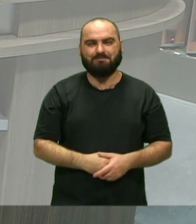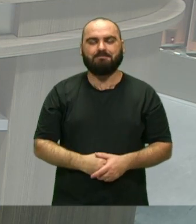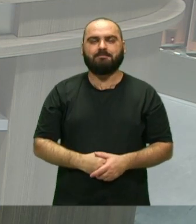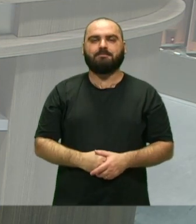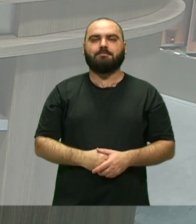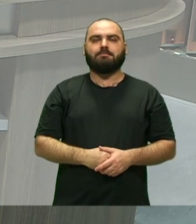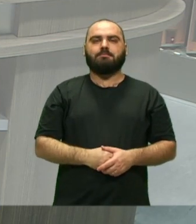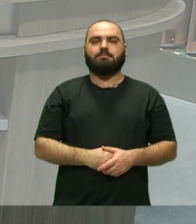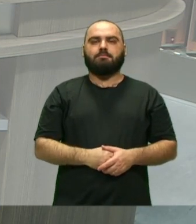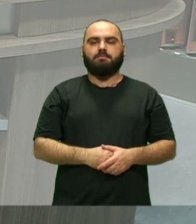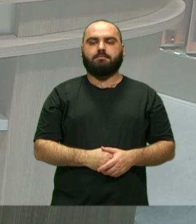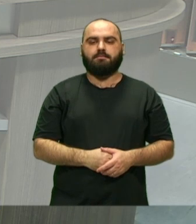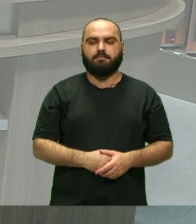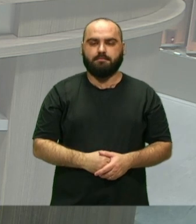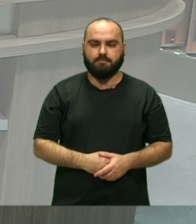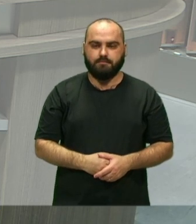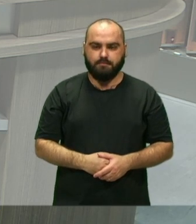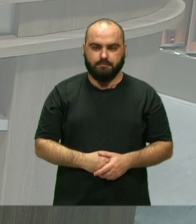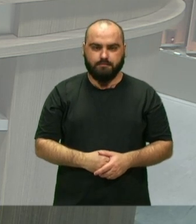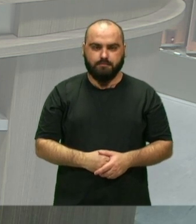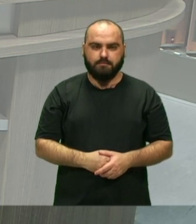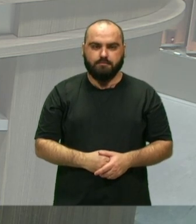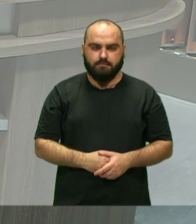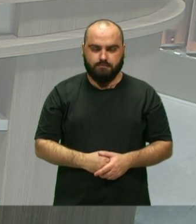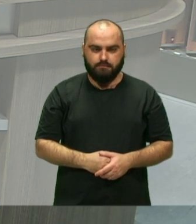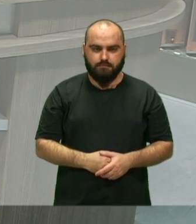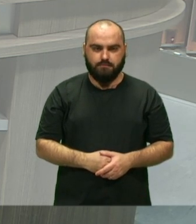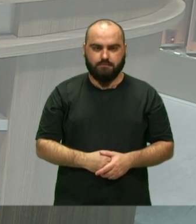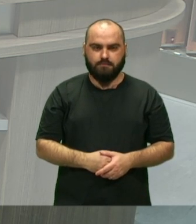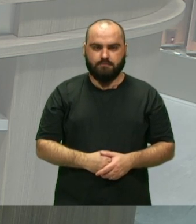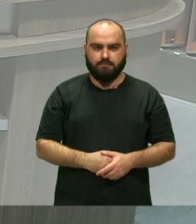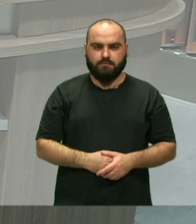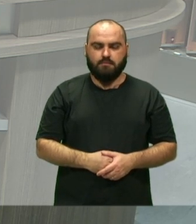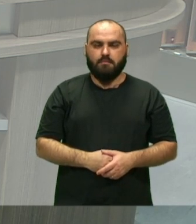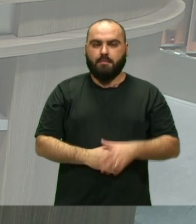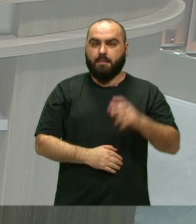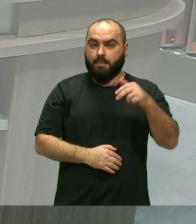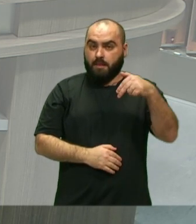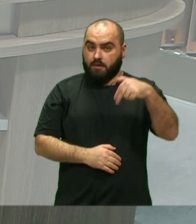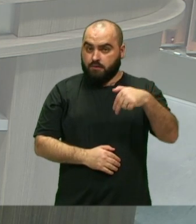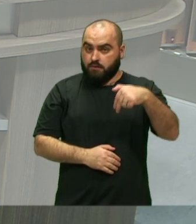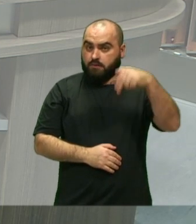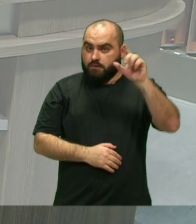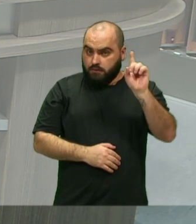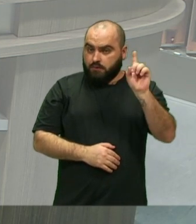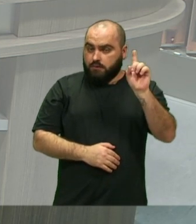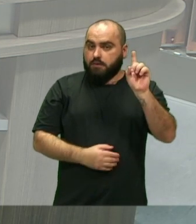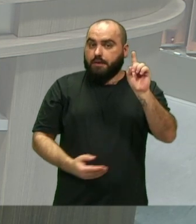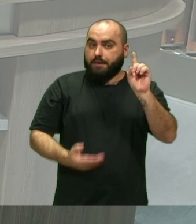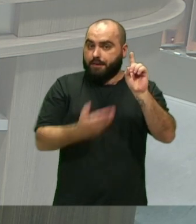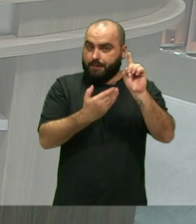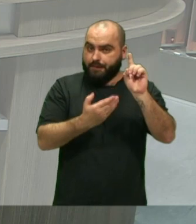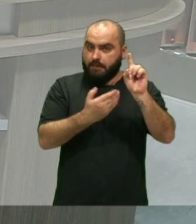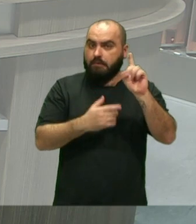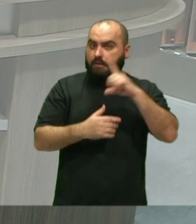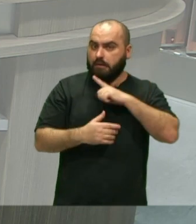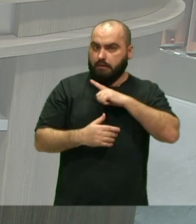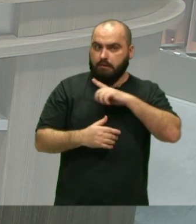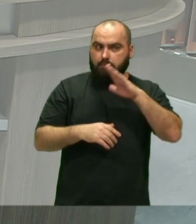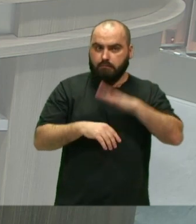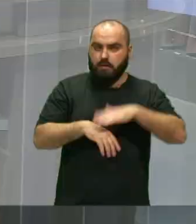Assim Eu gostaria de saber Já que a gente entrou Nessa questão É Se no Nordeste Né? Por vocês terem Maior